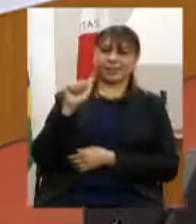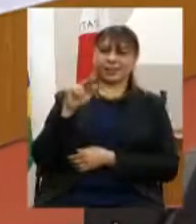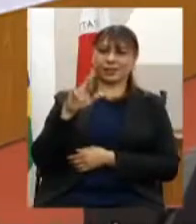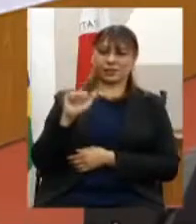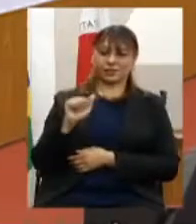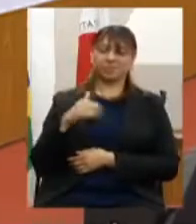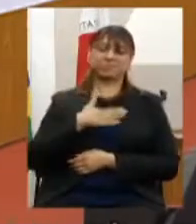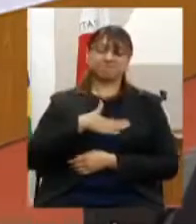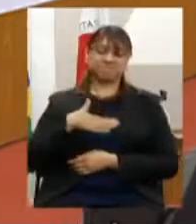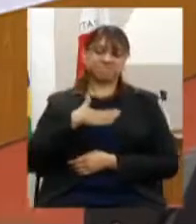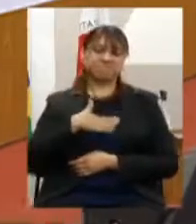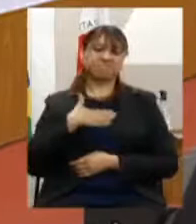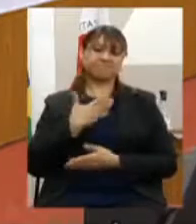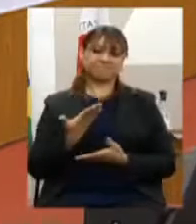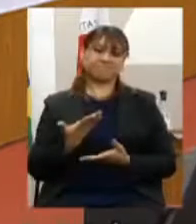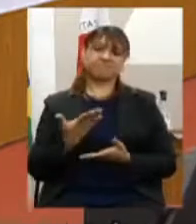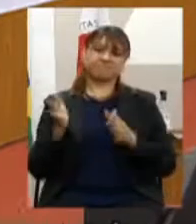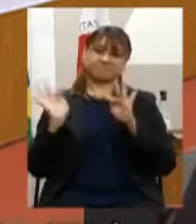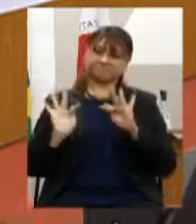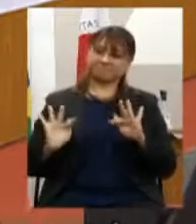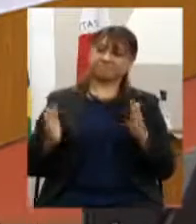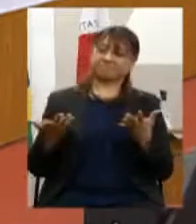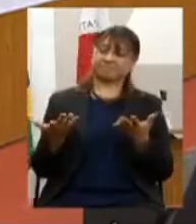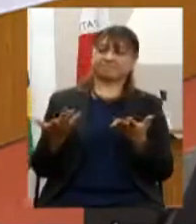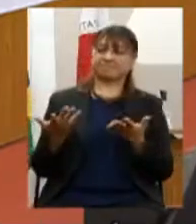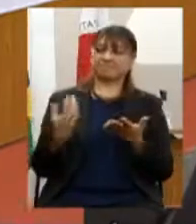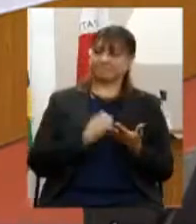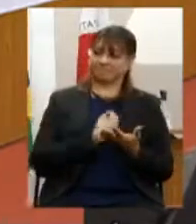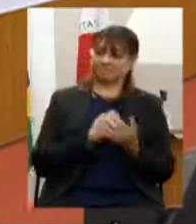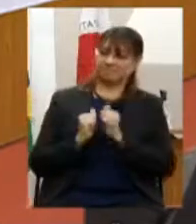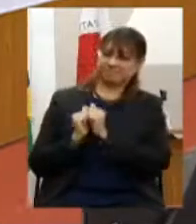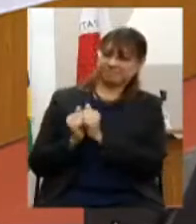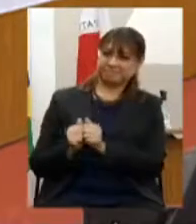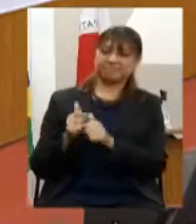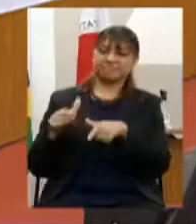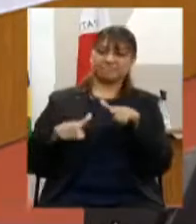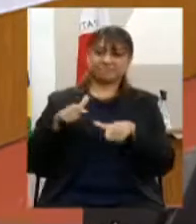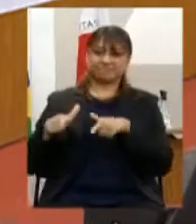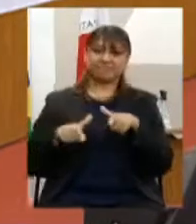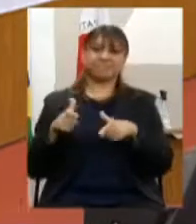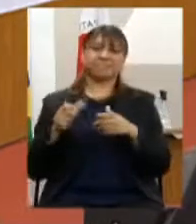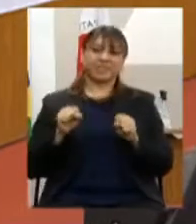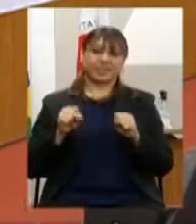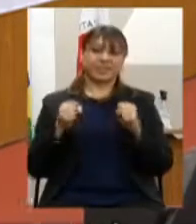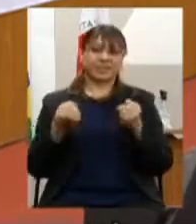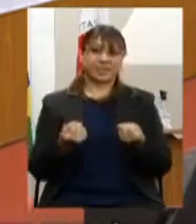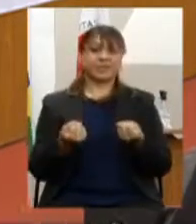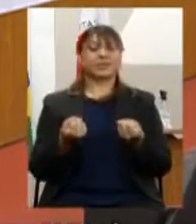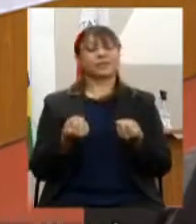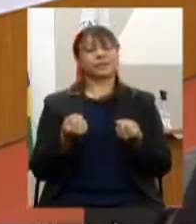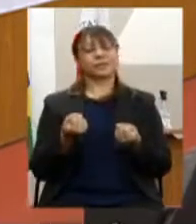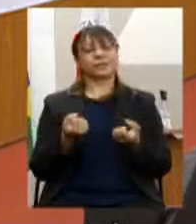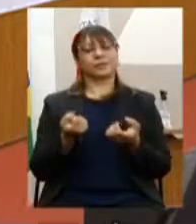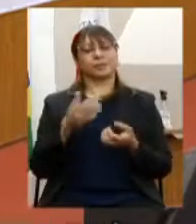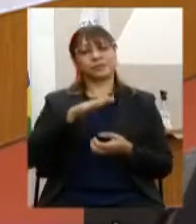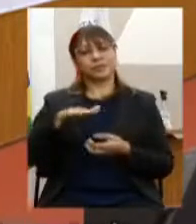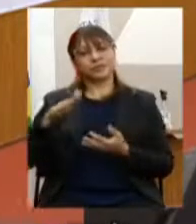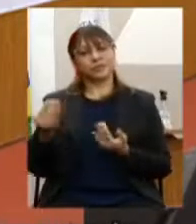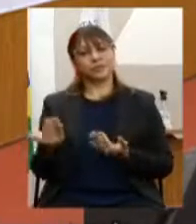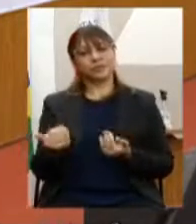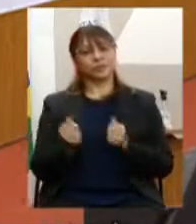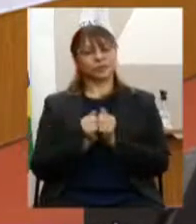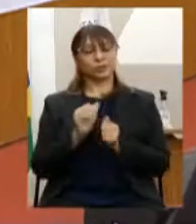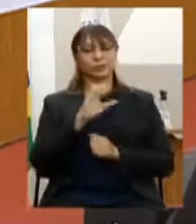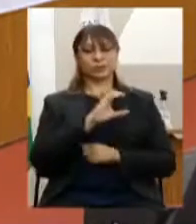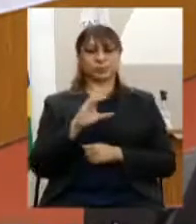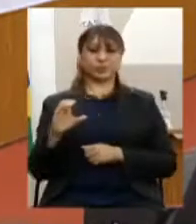a felicidade de ser companheiro na Frente Parlamentar em Defesa do Criança e do Adolescente, lá como coordenador,